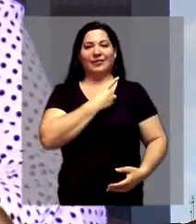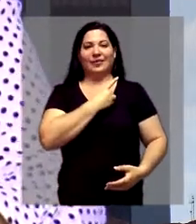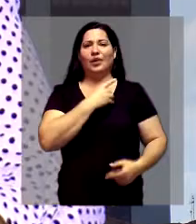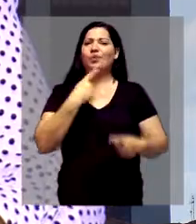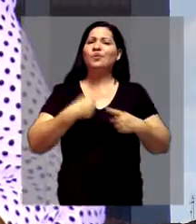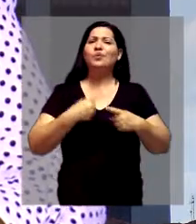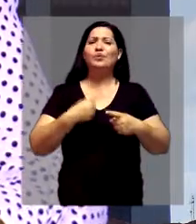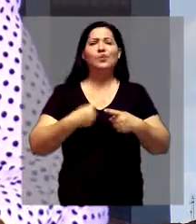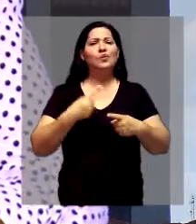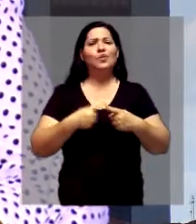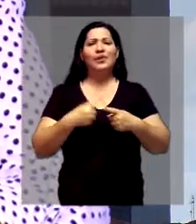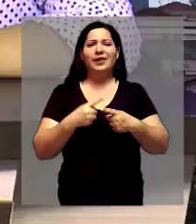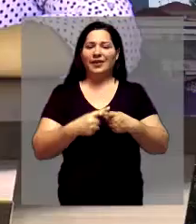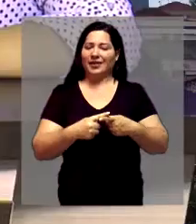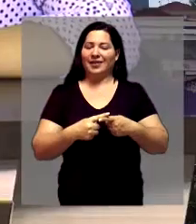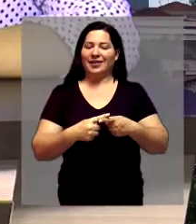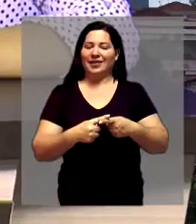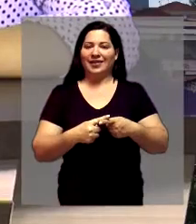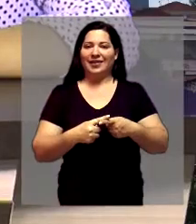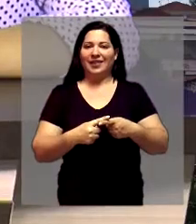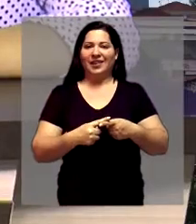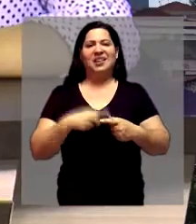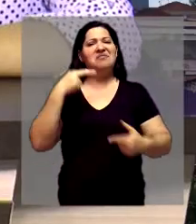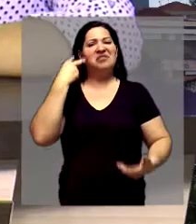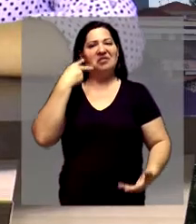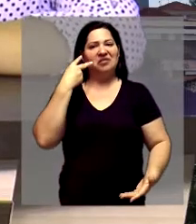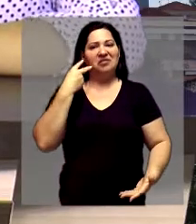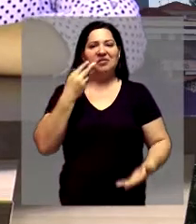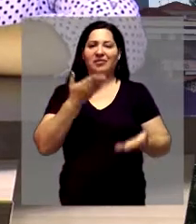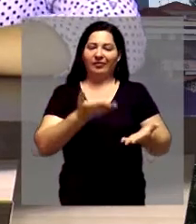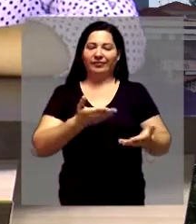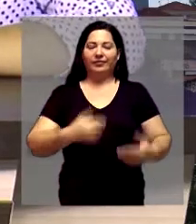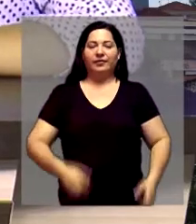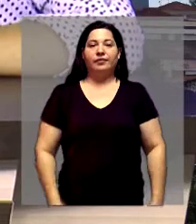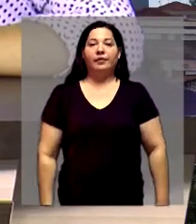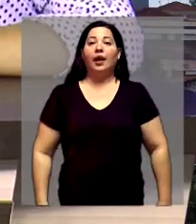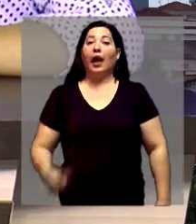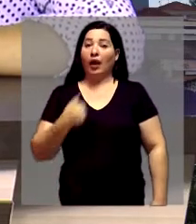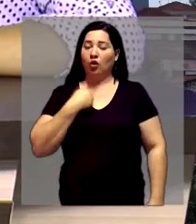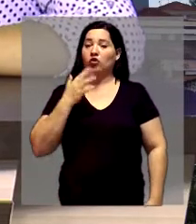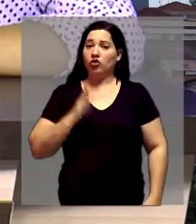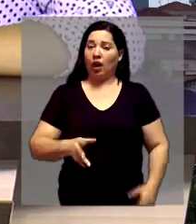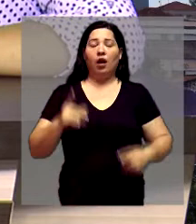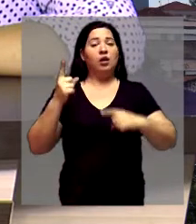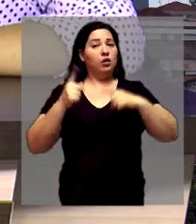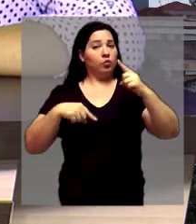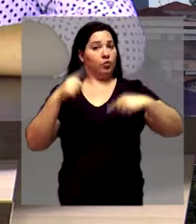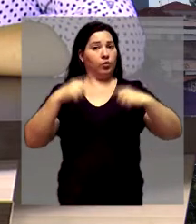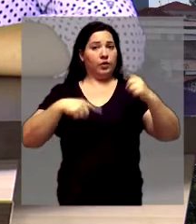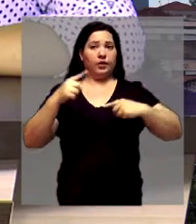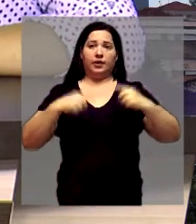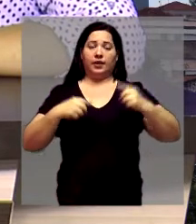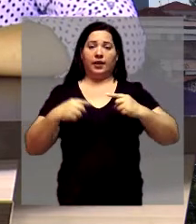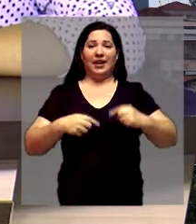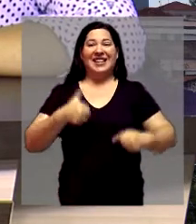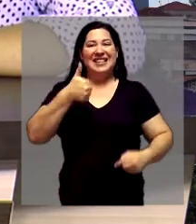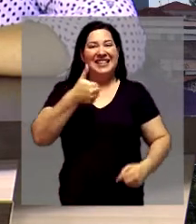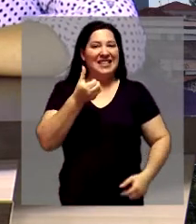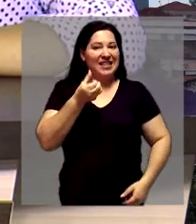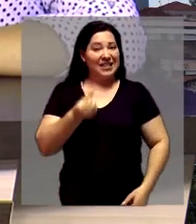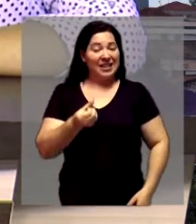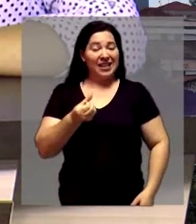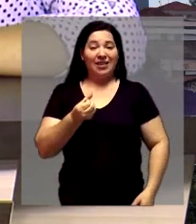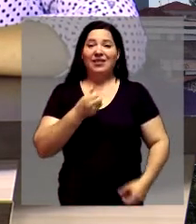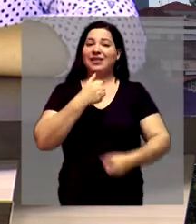decidiu ser candidato ao vereador? Olha, Fernanda, na política eu estou há mais ou menos uns 16 anos.